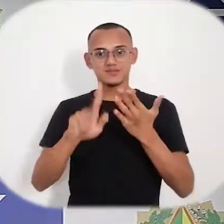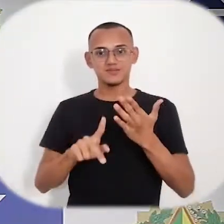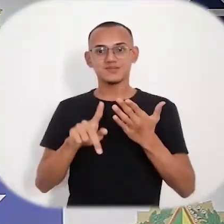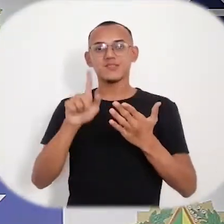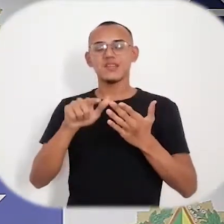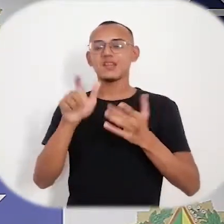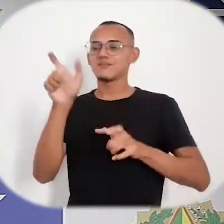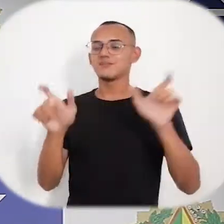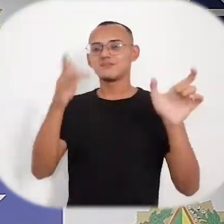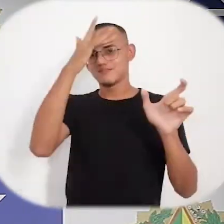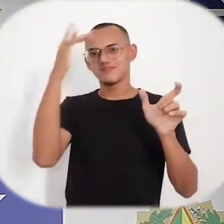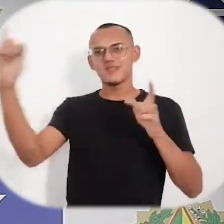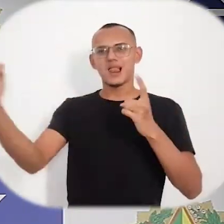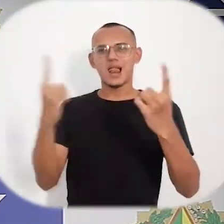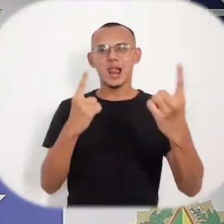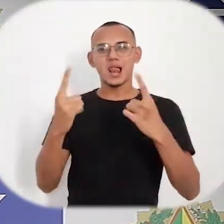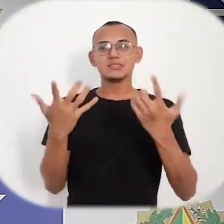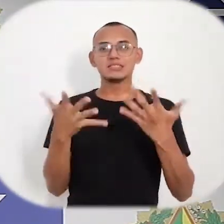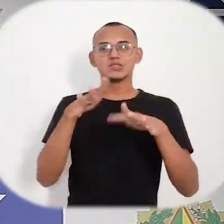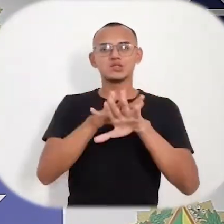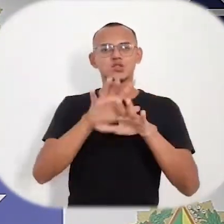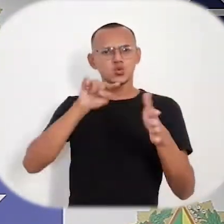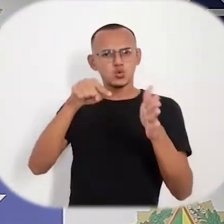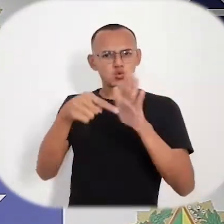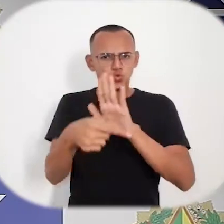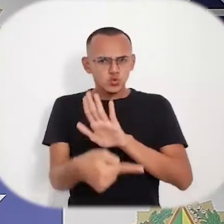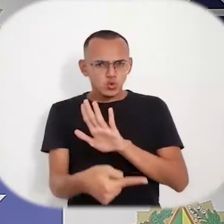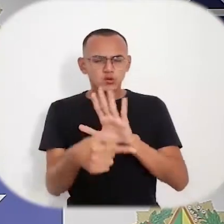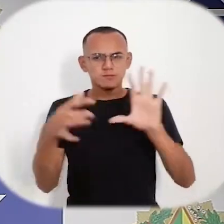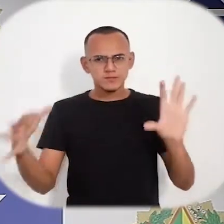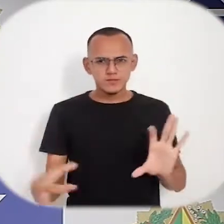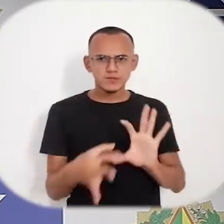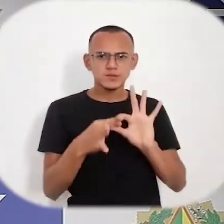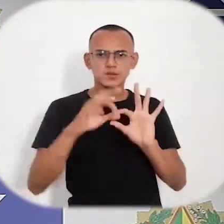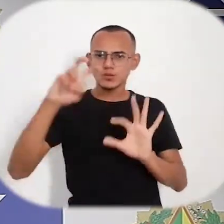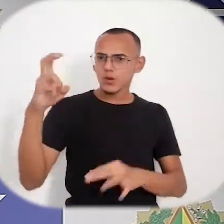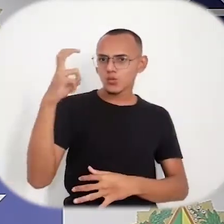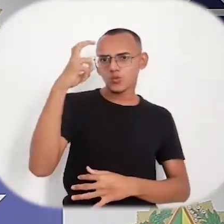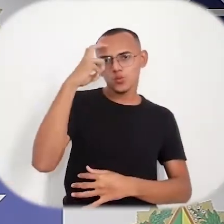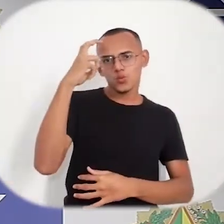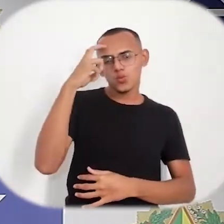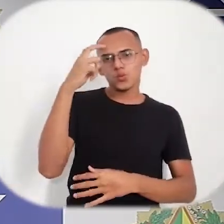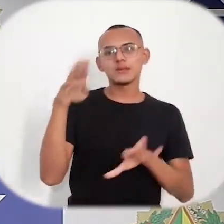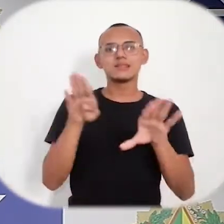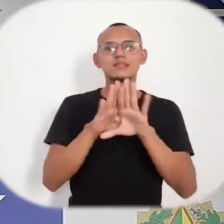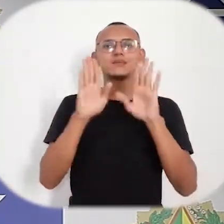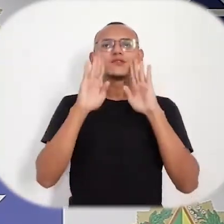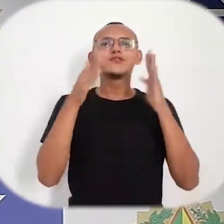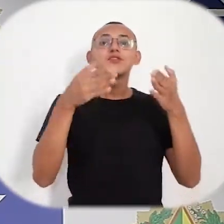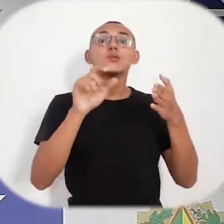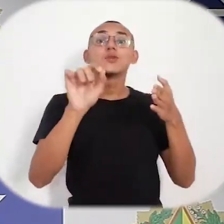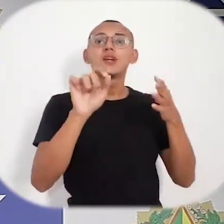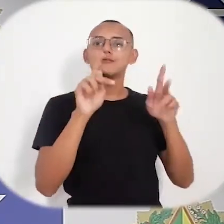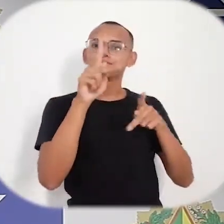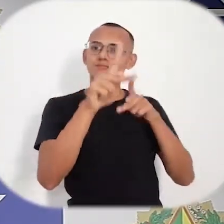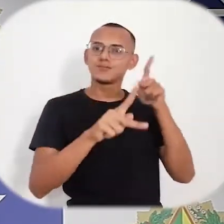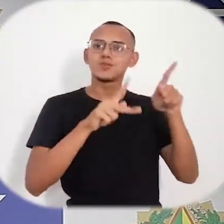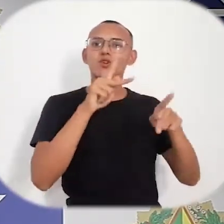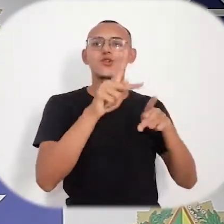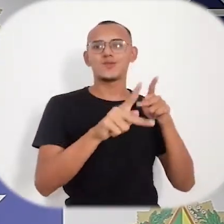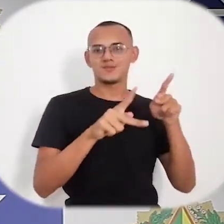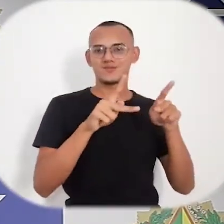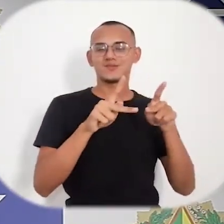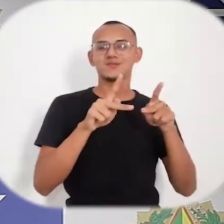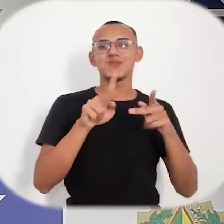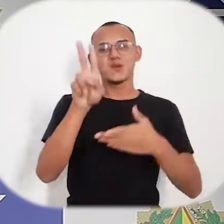A Unir é diversa, a Unir é plural, a Unir é inclusiva, profundamente envolvida com as raízes locais e com os olhos voltados